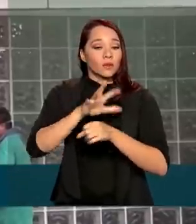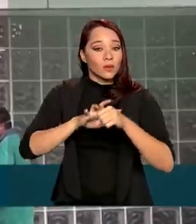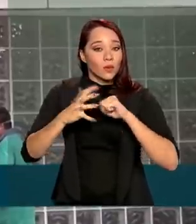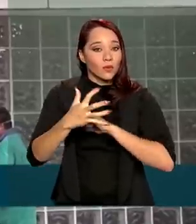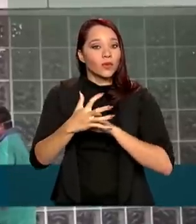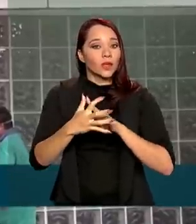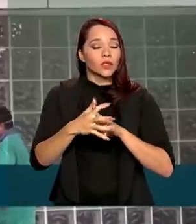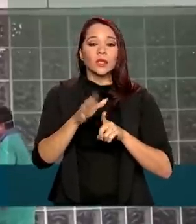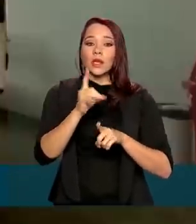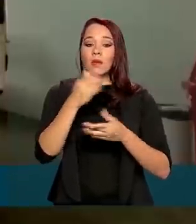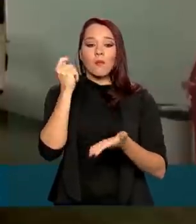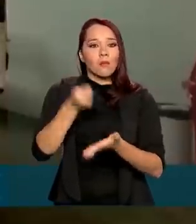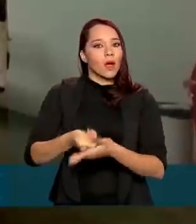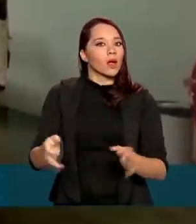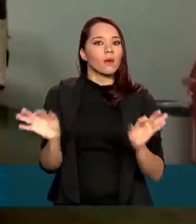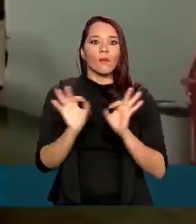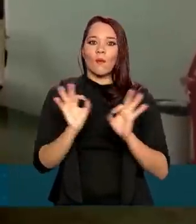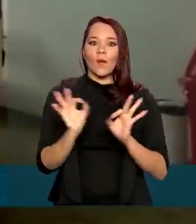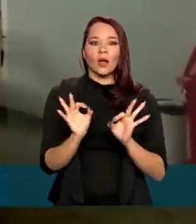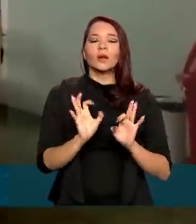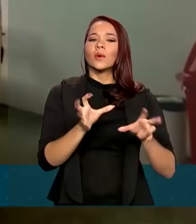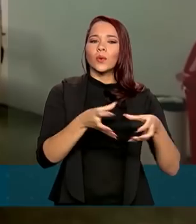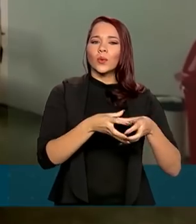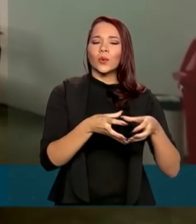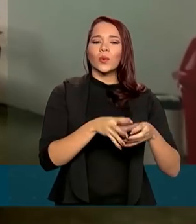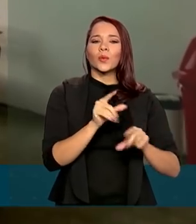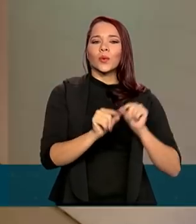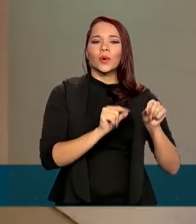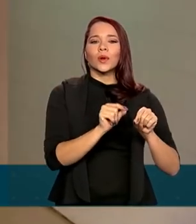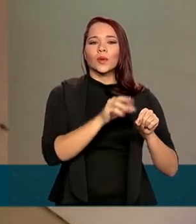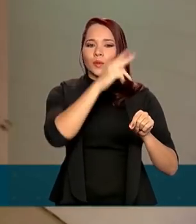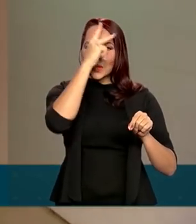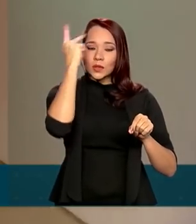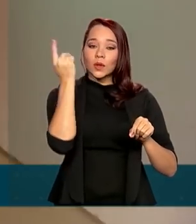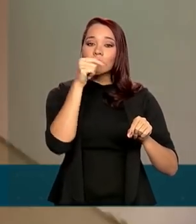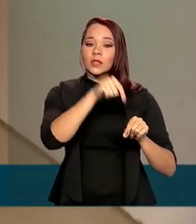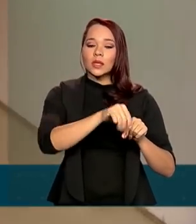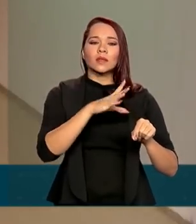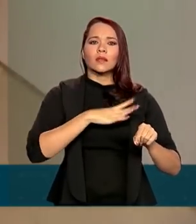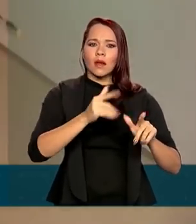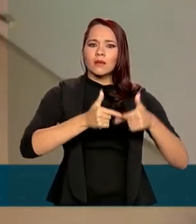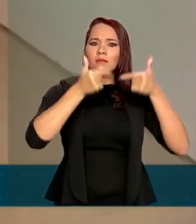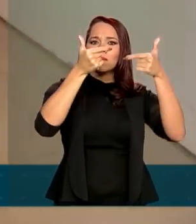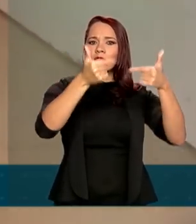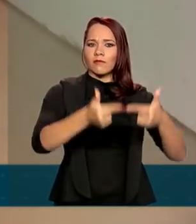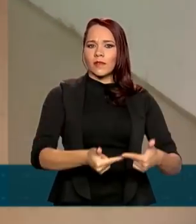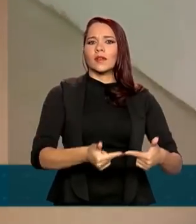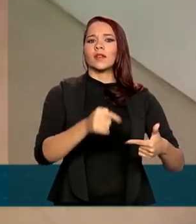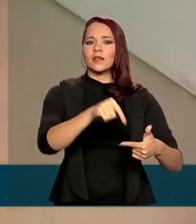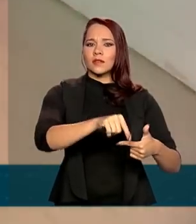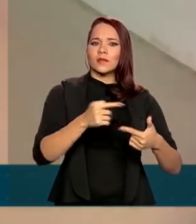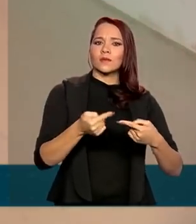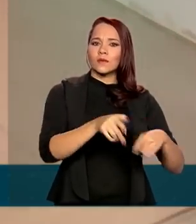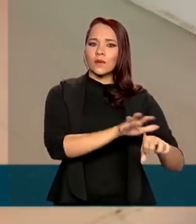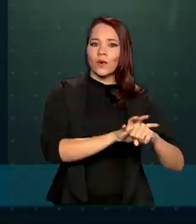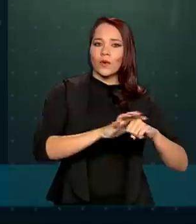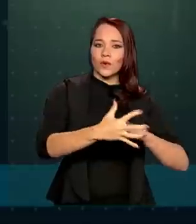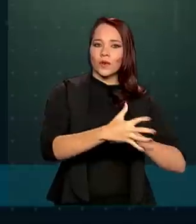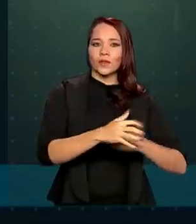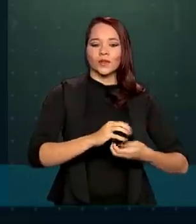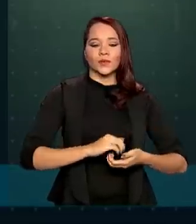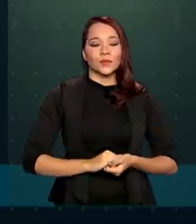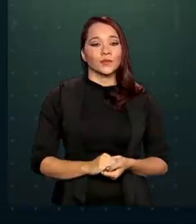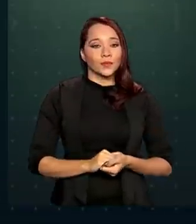sem pagar nada. O grupo é formado por aqueles que estão na linha de frente do combate à Covid-19.